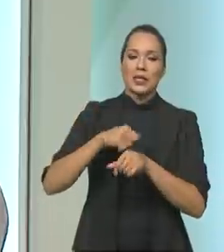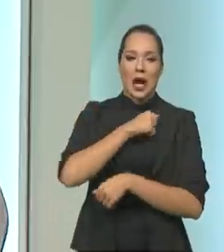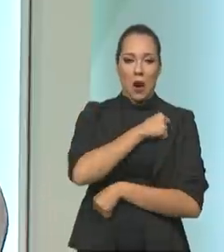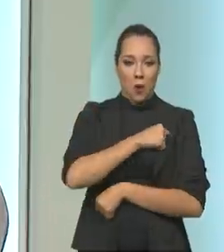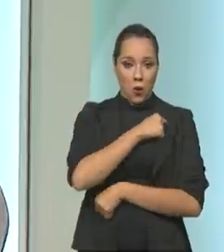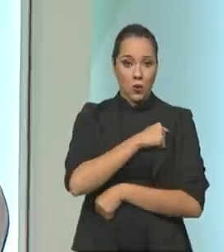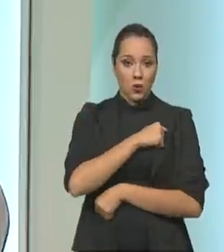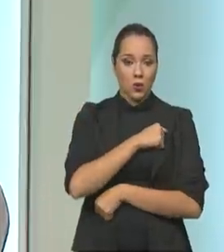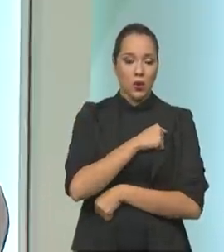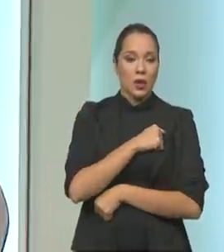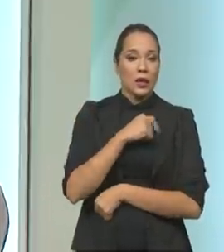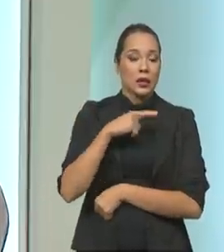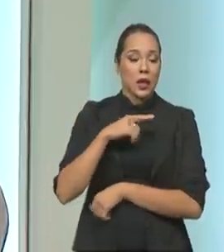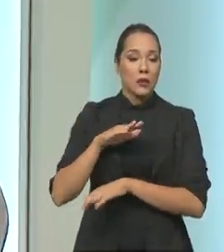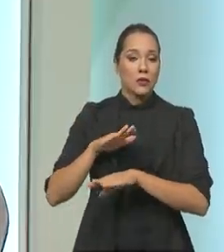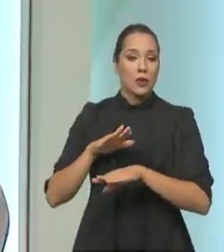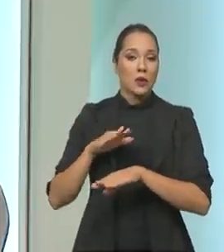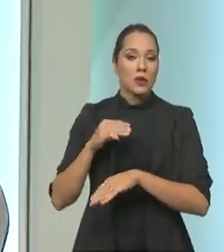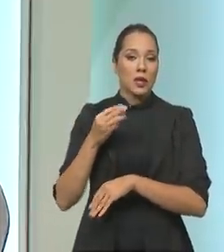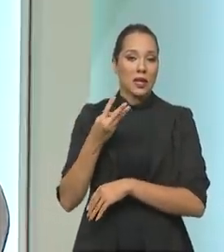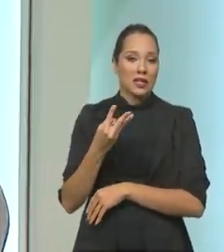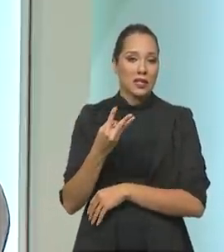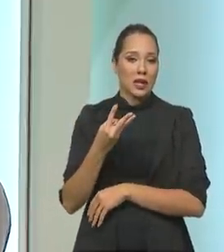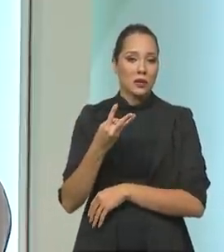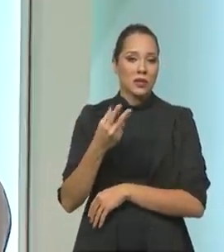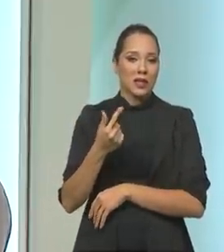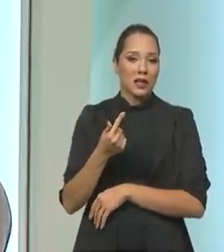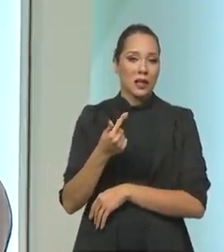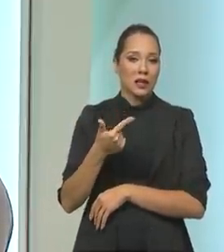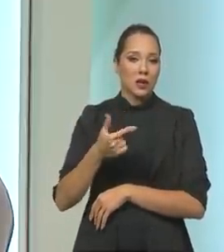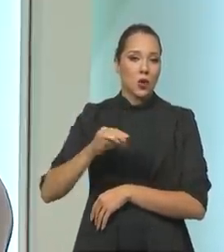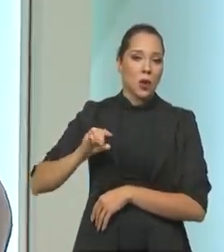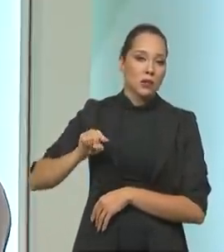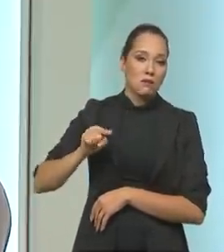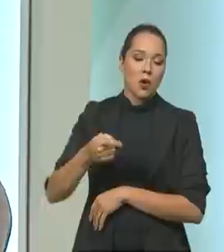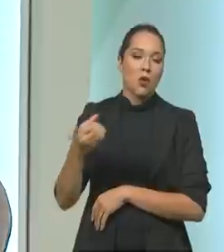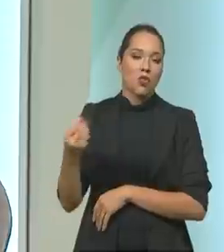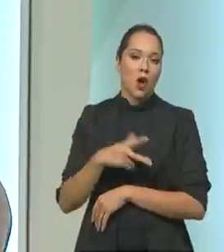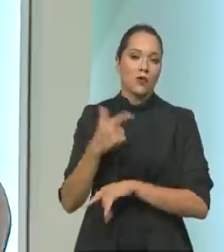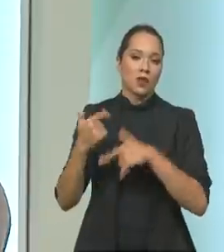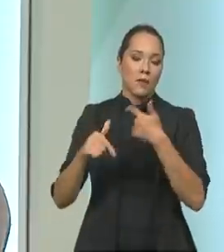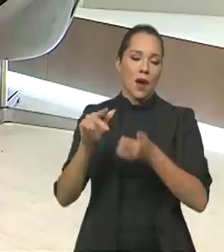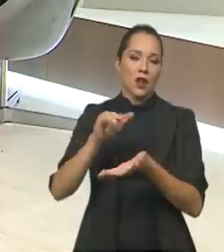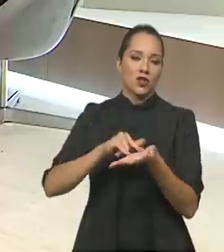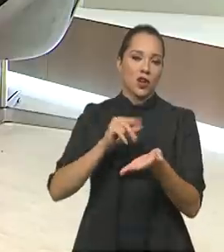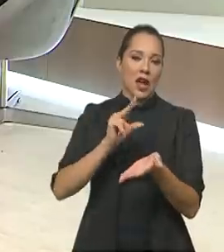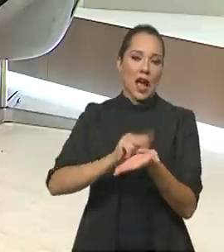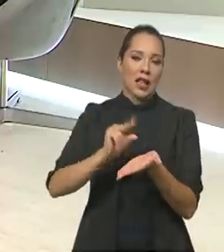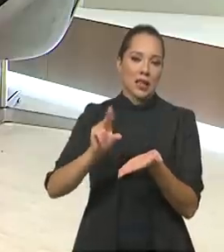desse ano, foram gerados no Brasil 372 mil novos empregos de carteira assinada.